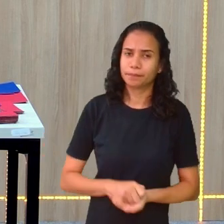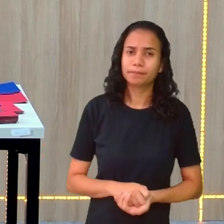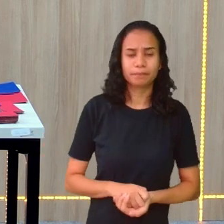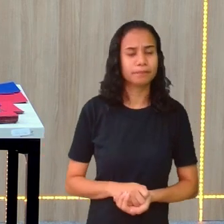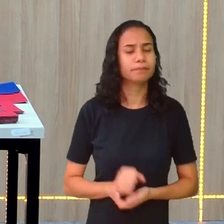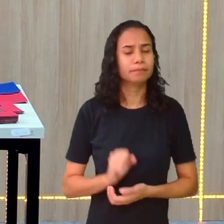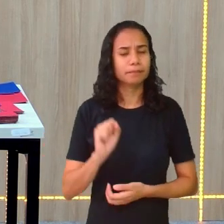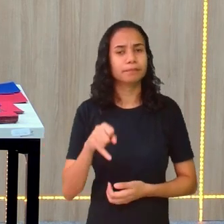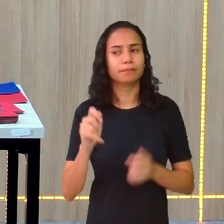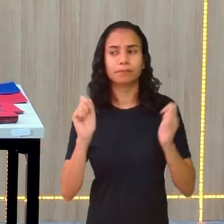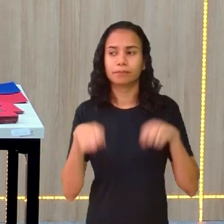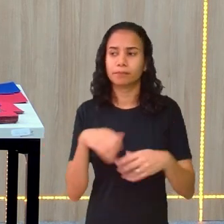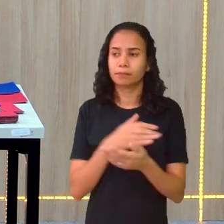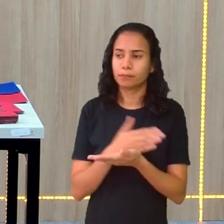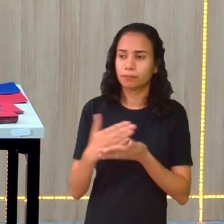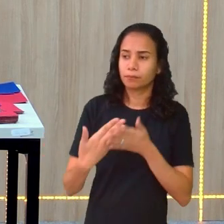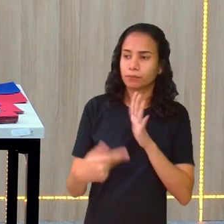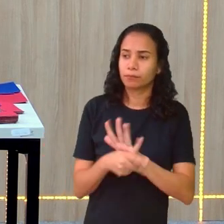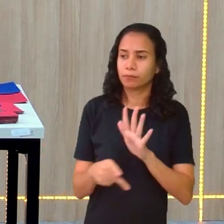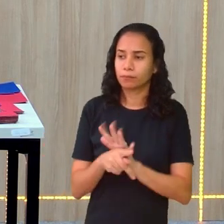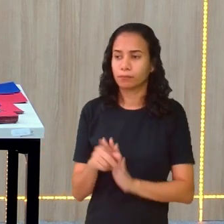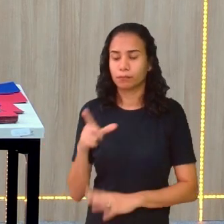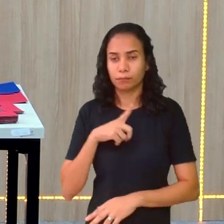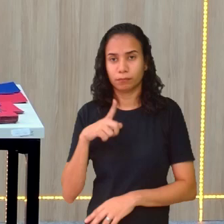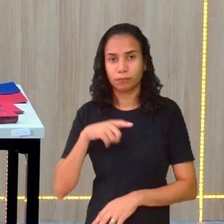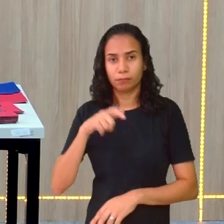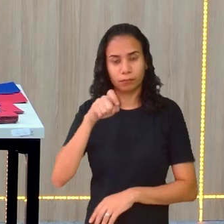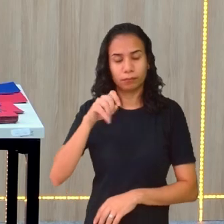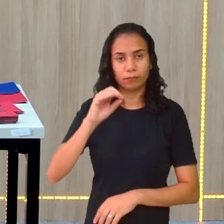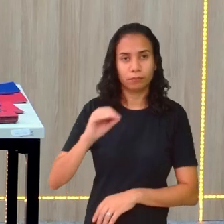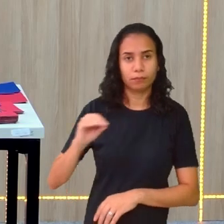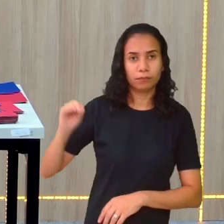Poderia. Eu poderia começar com o x aqui.